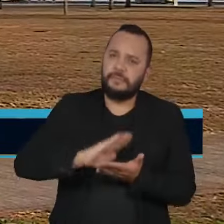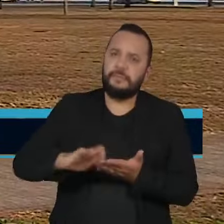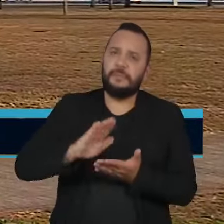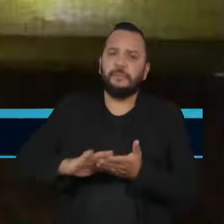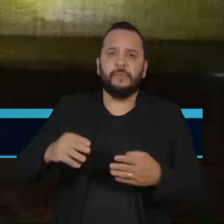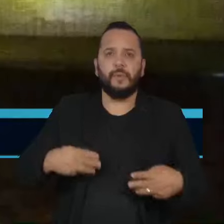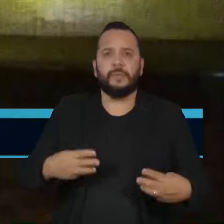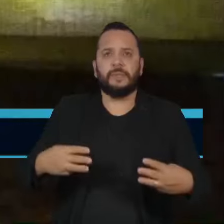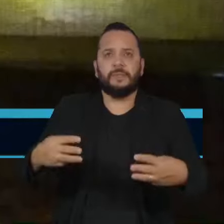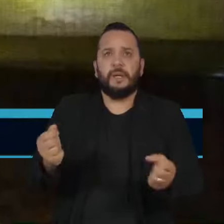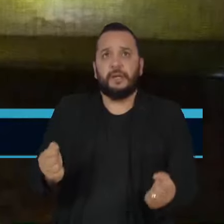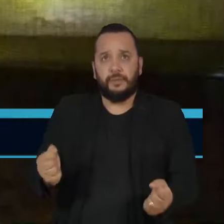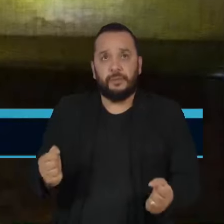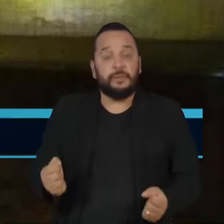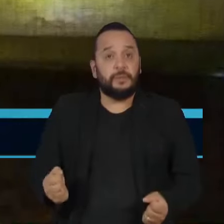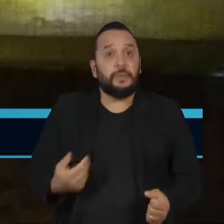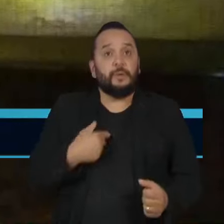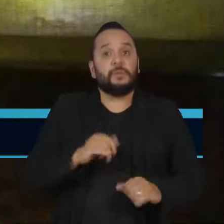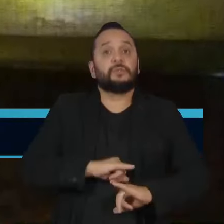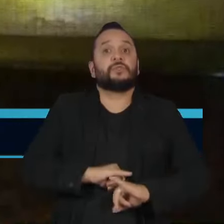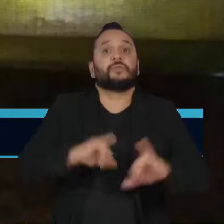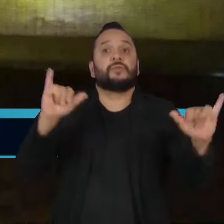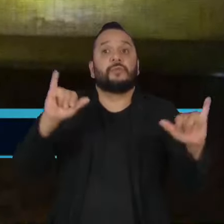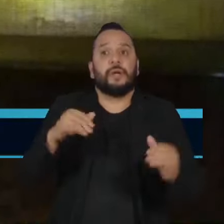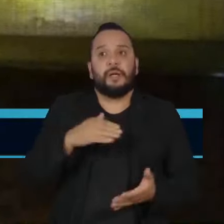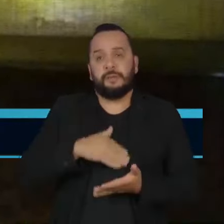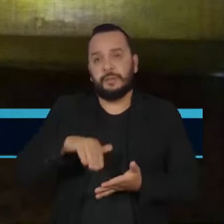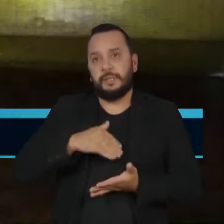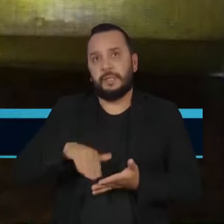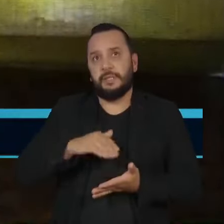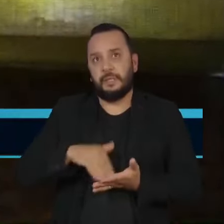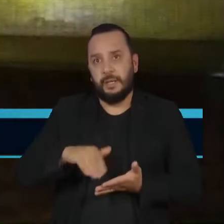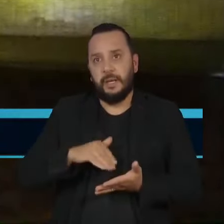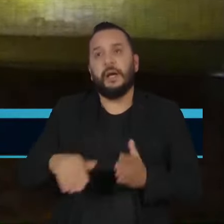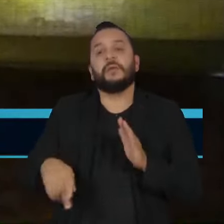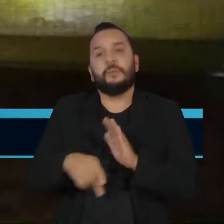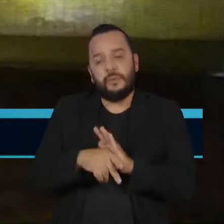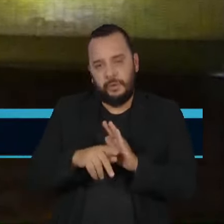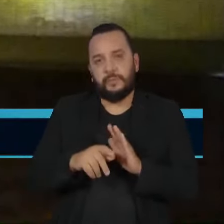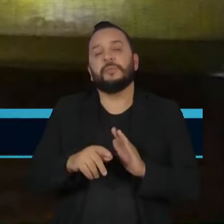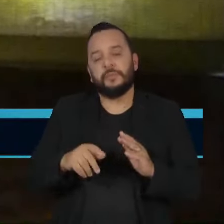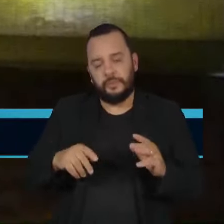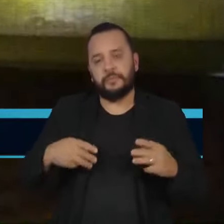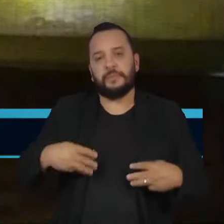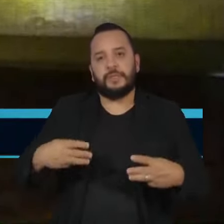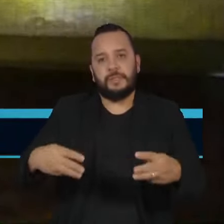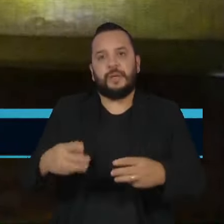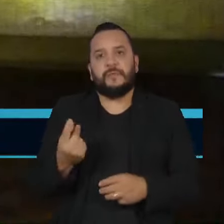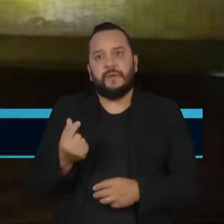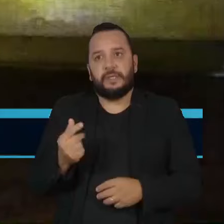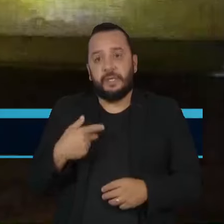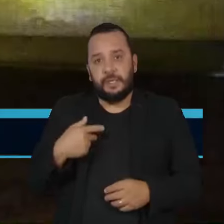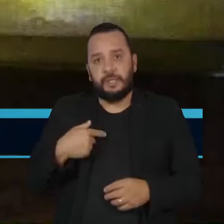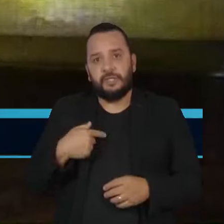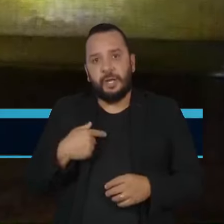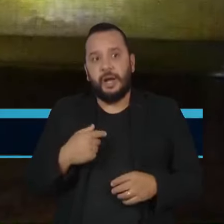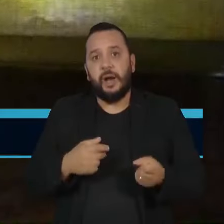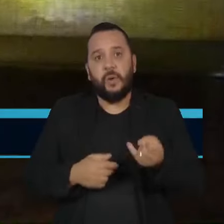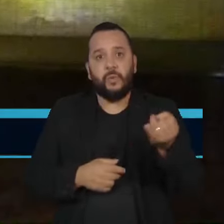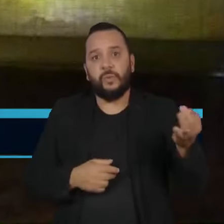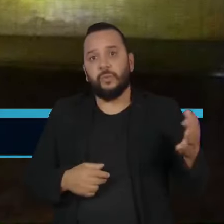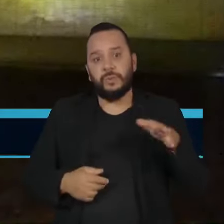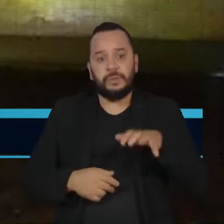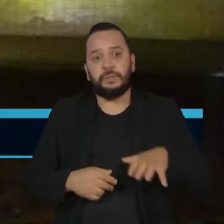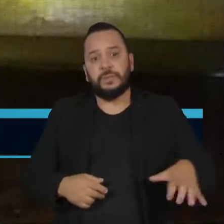ministérios. Ao divulgar os números, o secretário executivo do Ministério da Fazenda rebateu as críticas de alguns